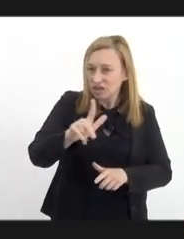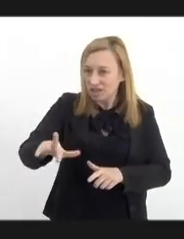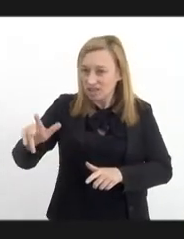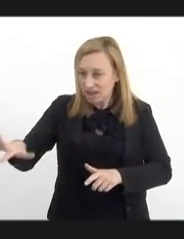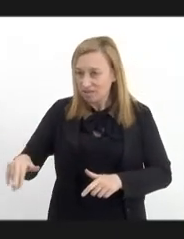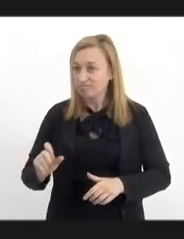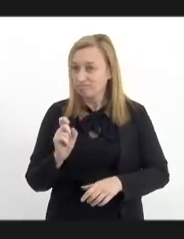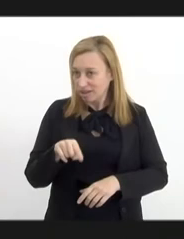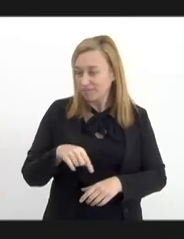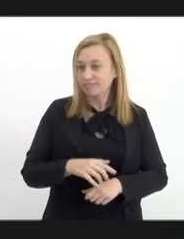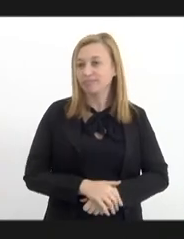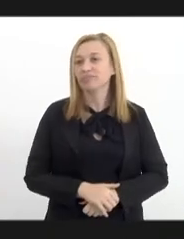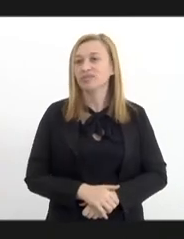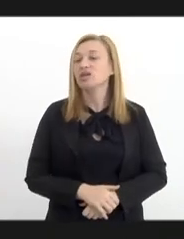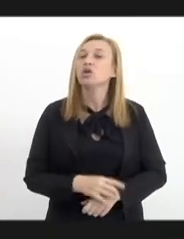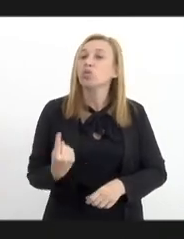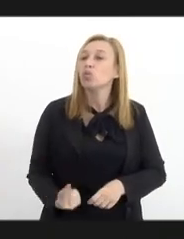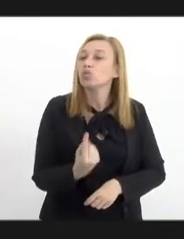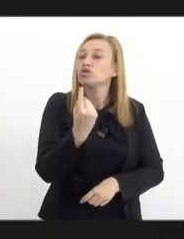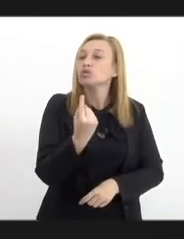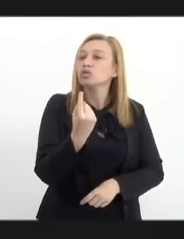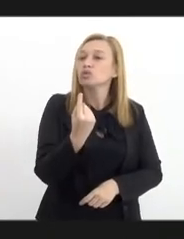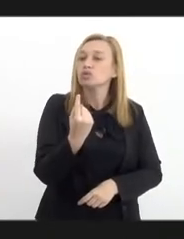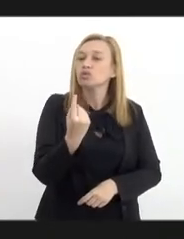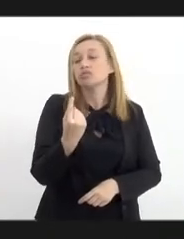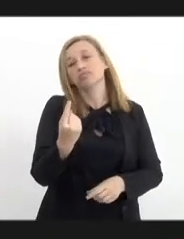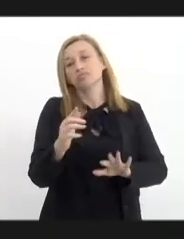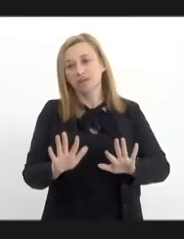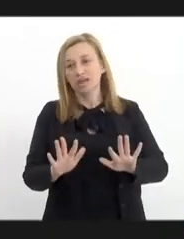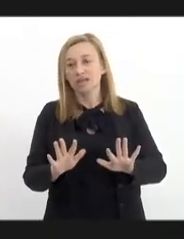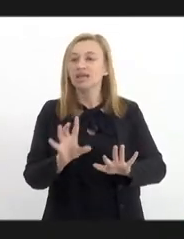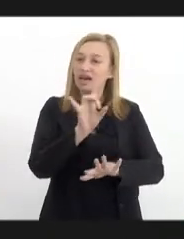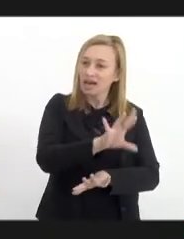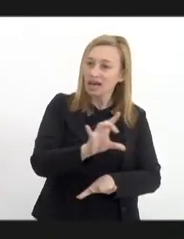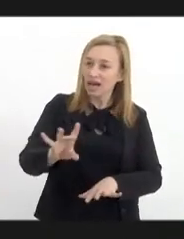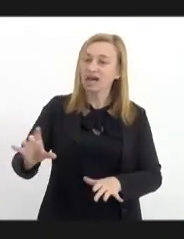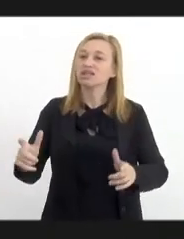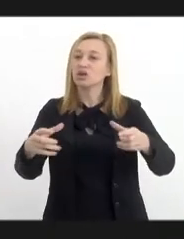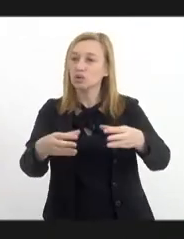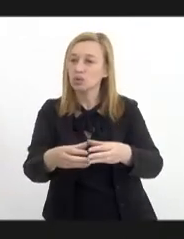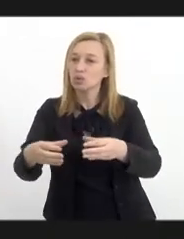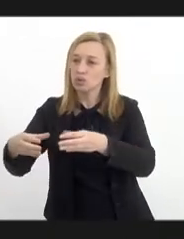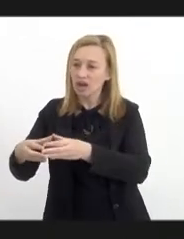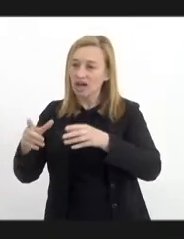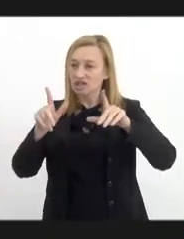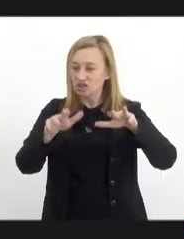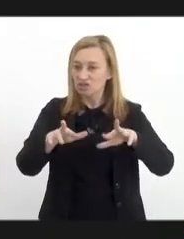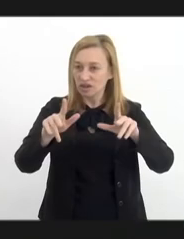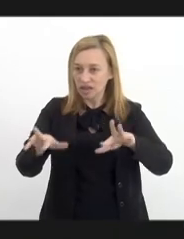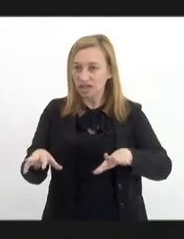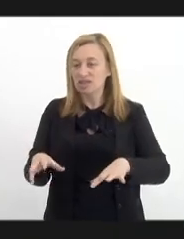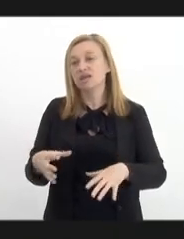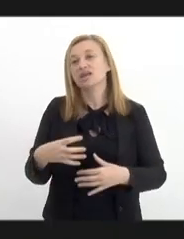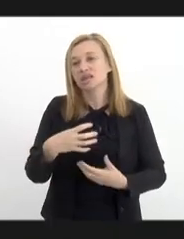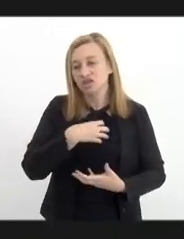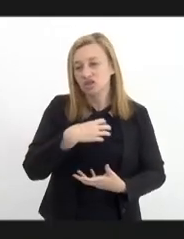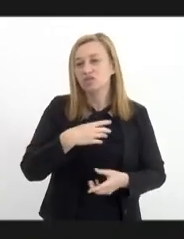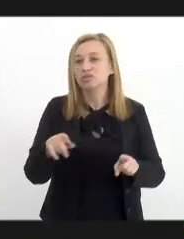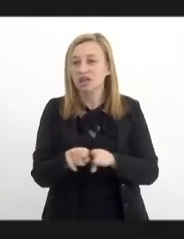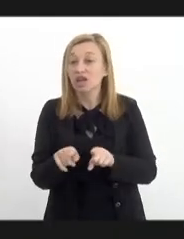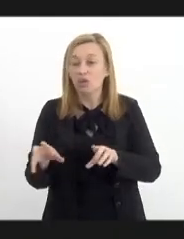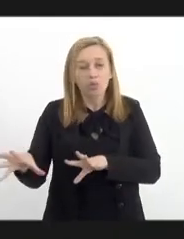diferenciado único porém, cada território tem uma situação diferenciada e aí eu já consegui